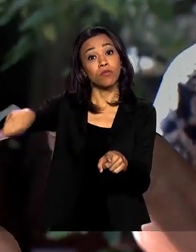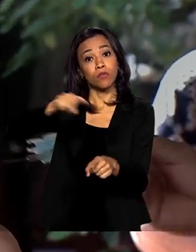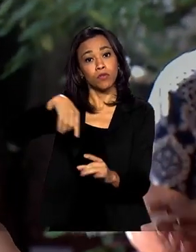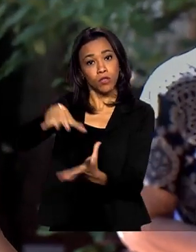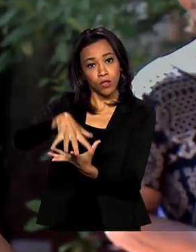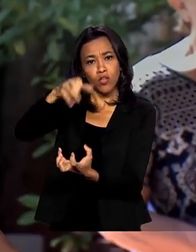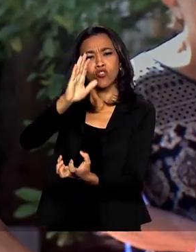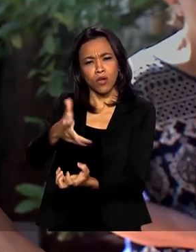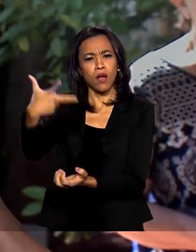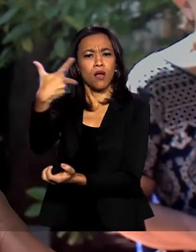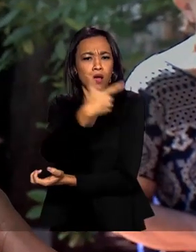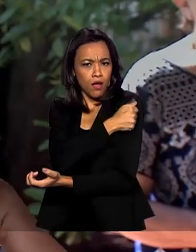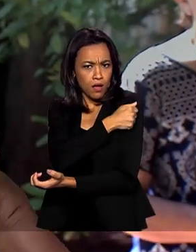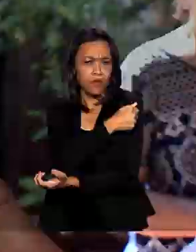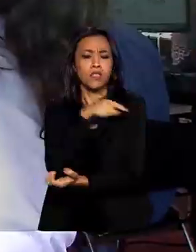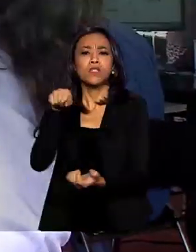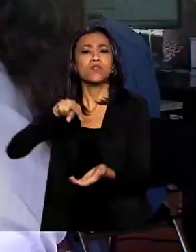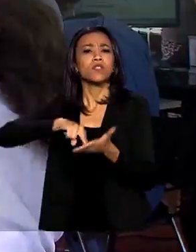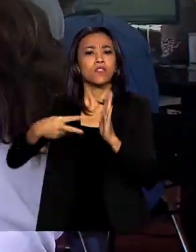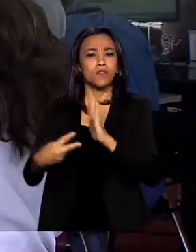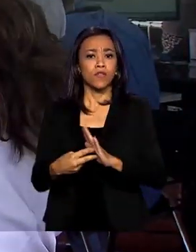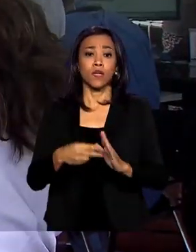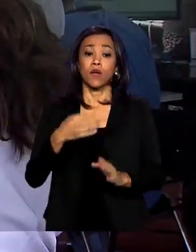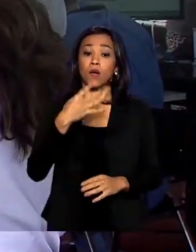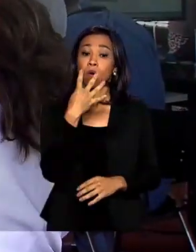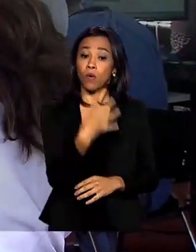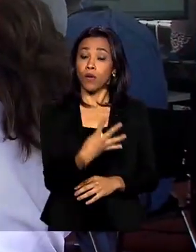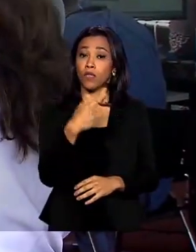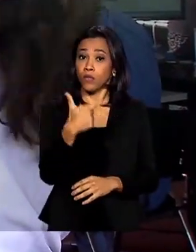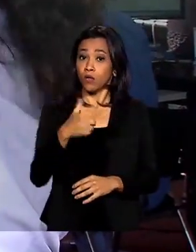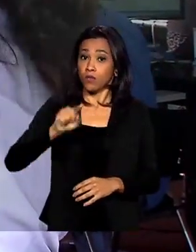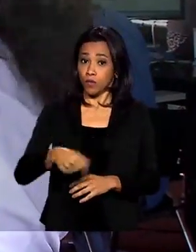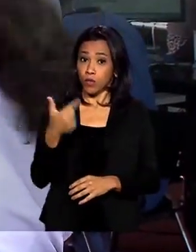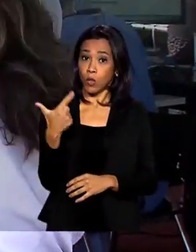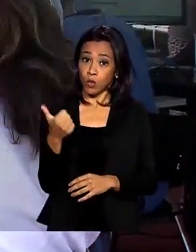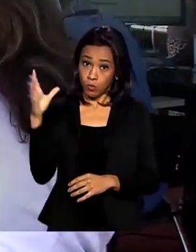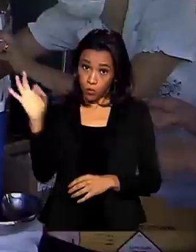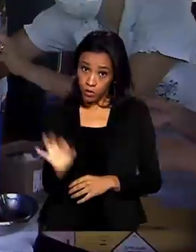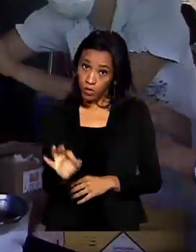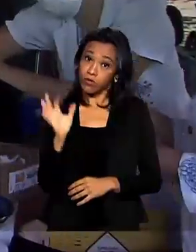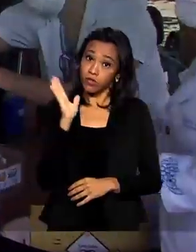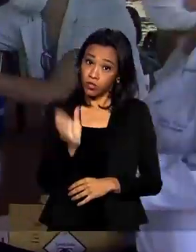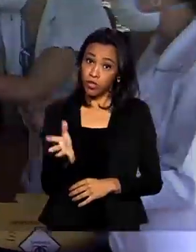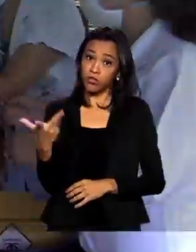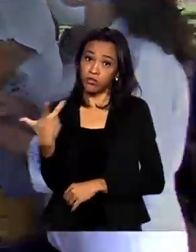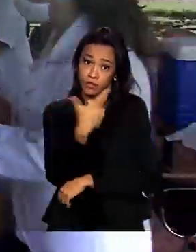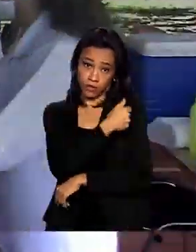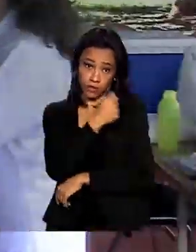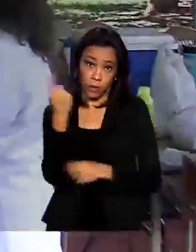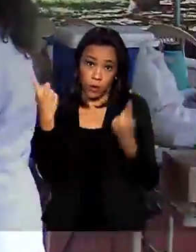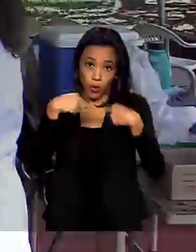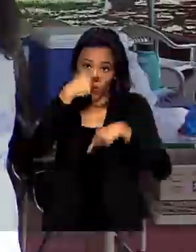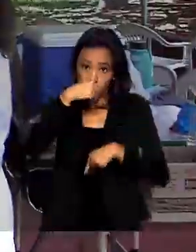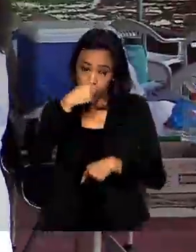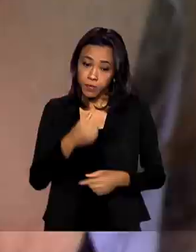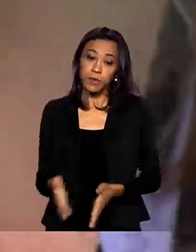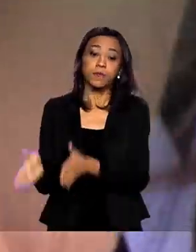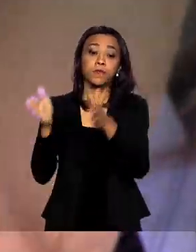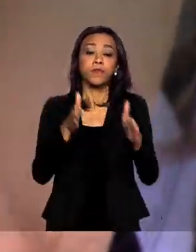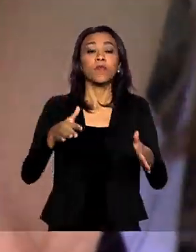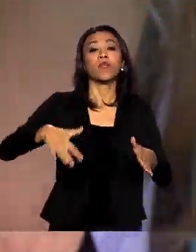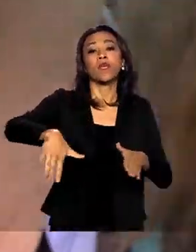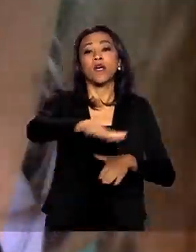Esse número representa 42,12% desse segmento da população. Em relação aos trabalhadores da